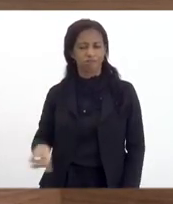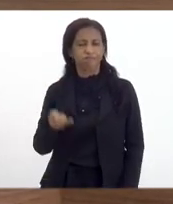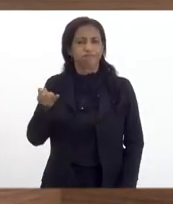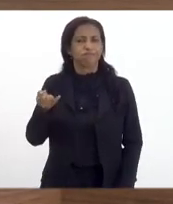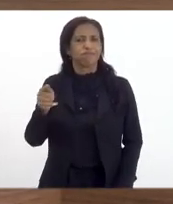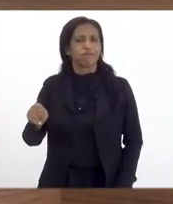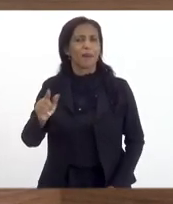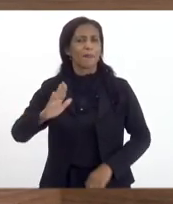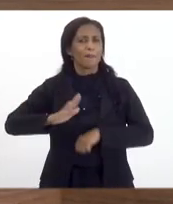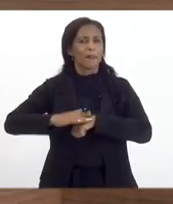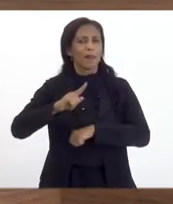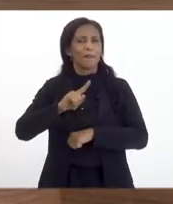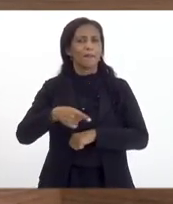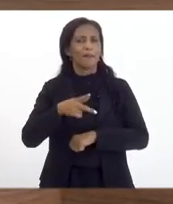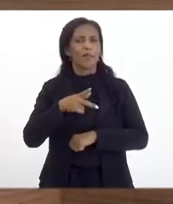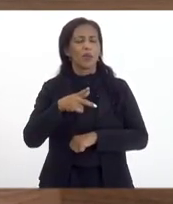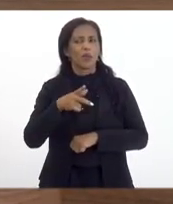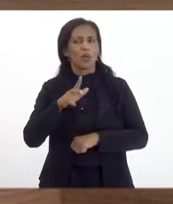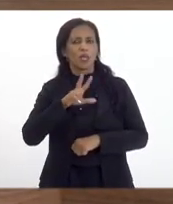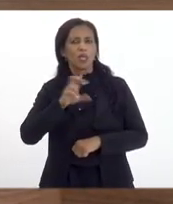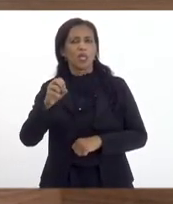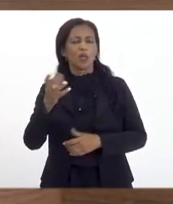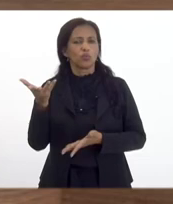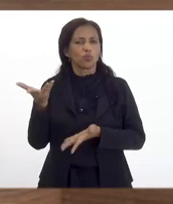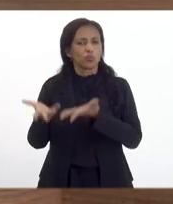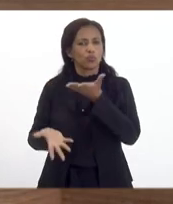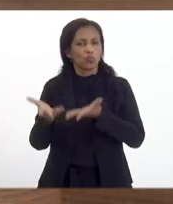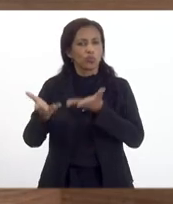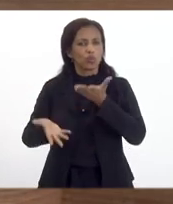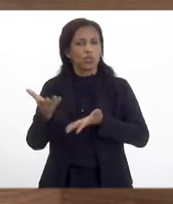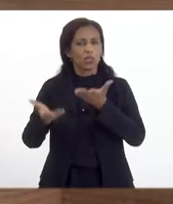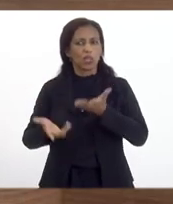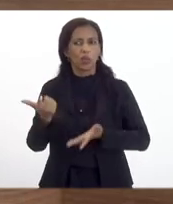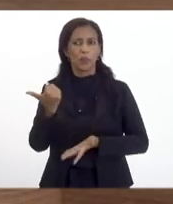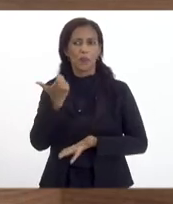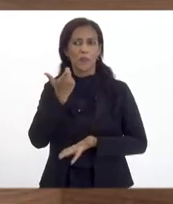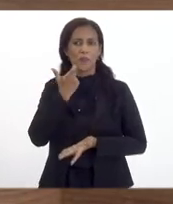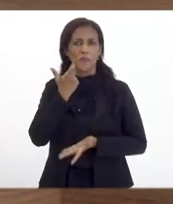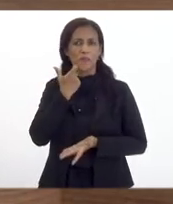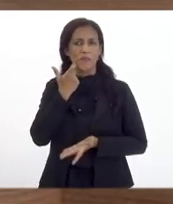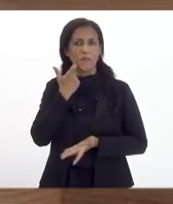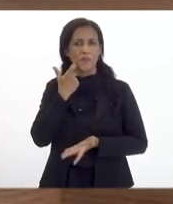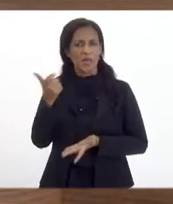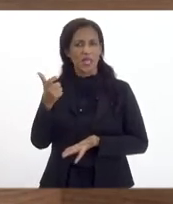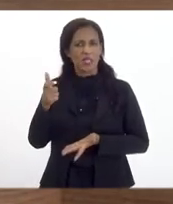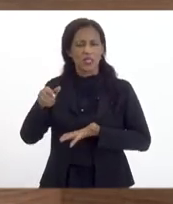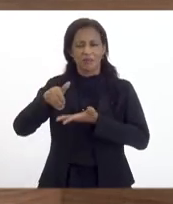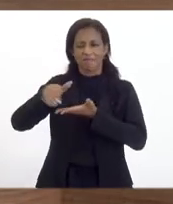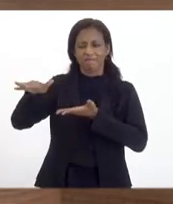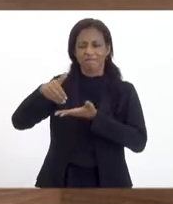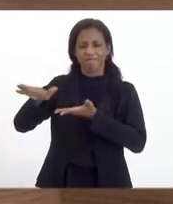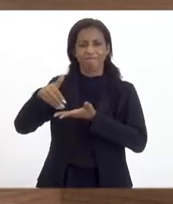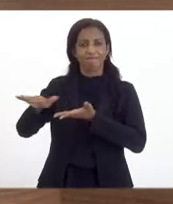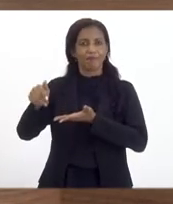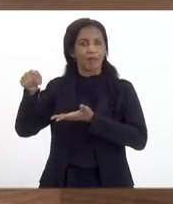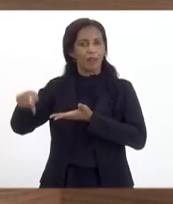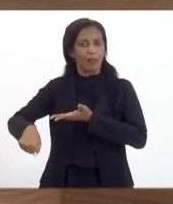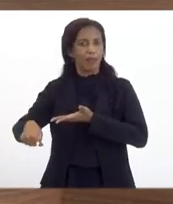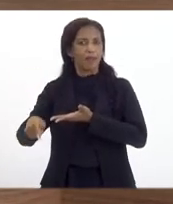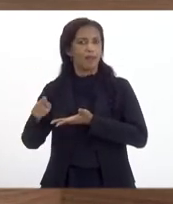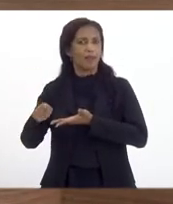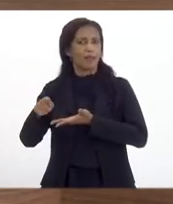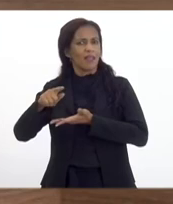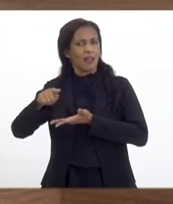de mais de 1.500 quilos de peixes que são rejeitados por mês aqui nesta região. E